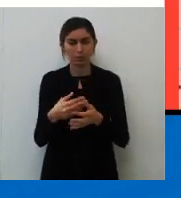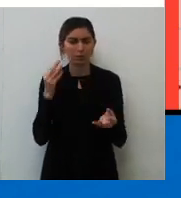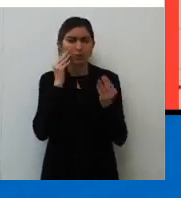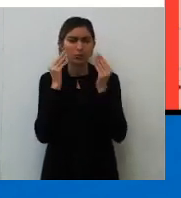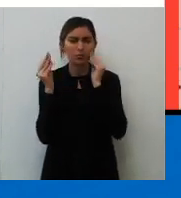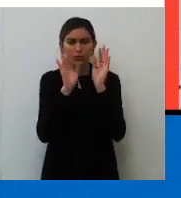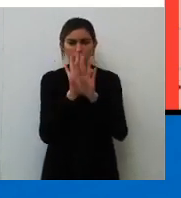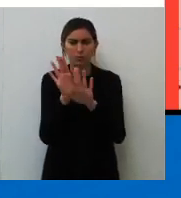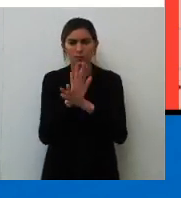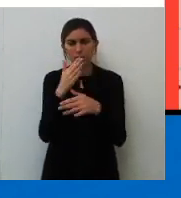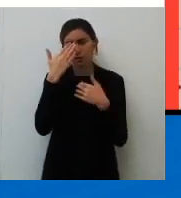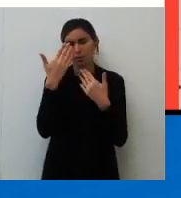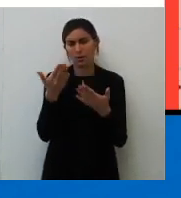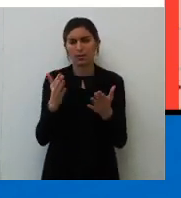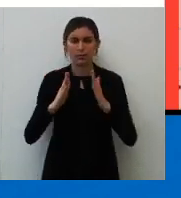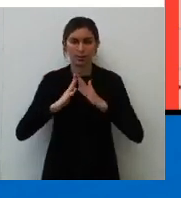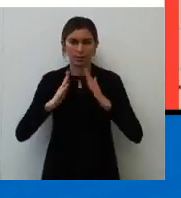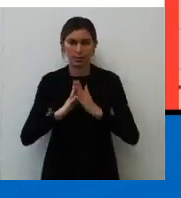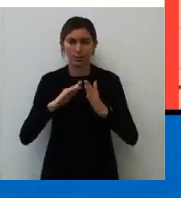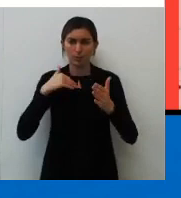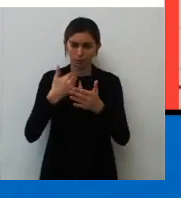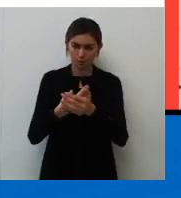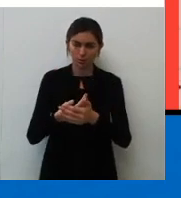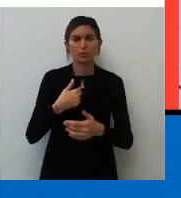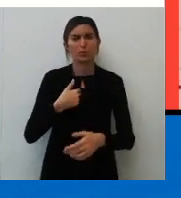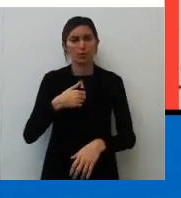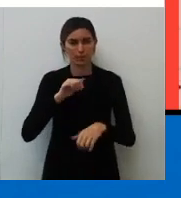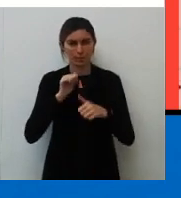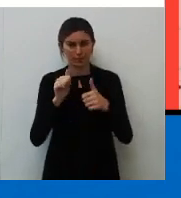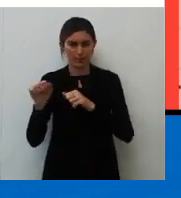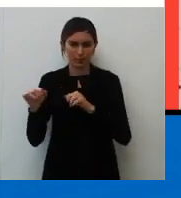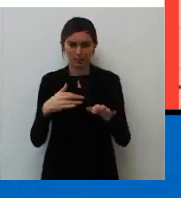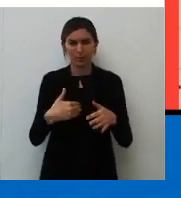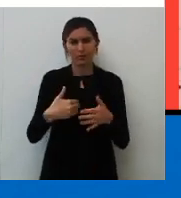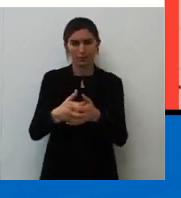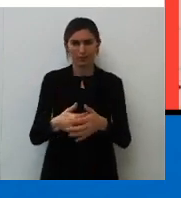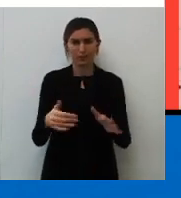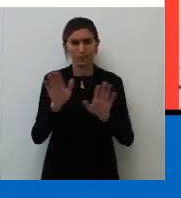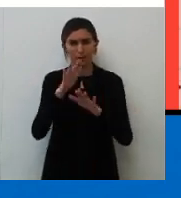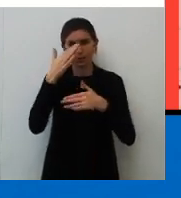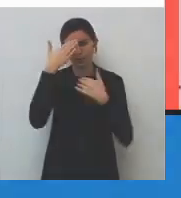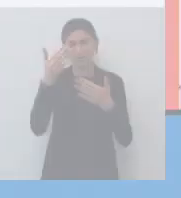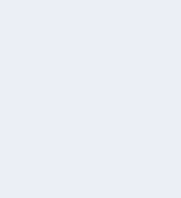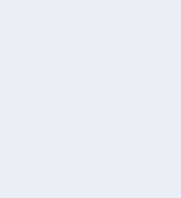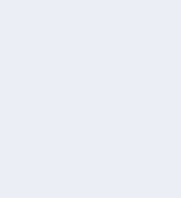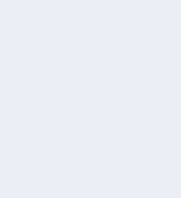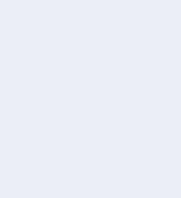cheiro. Obrigado pelo carinho. Todo mundo em casa. E próxima semana a gente está de volta. Foi massa. Obrigado, gente. Tchau.